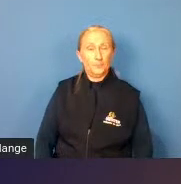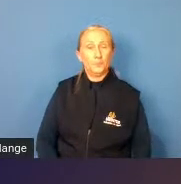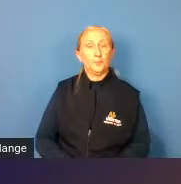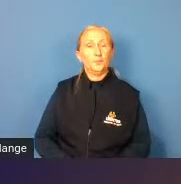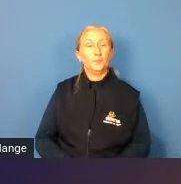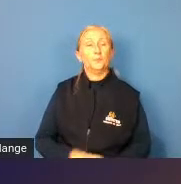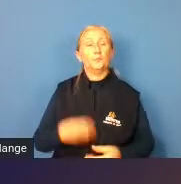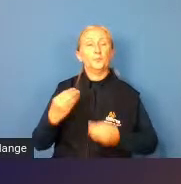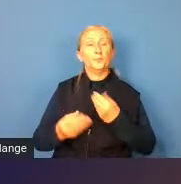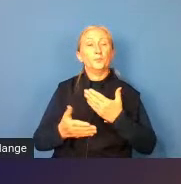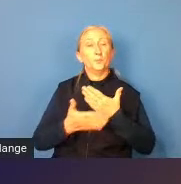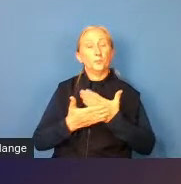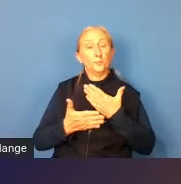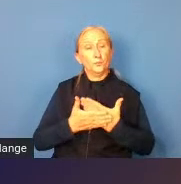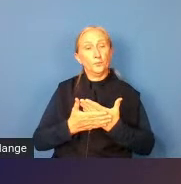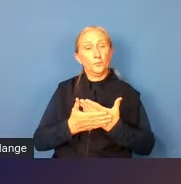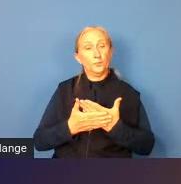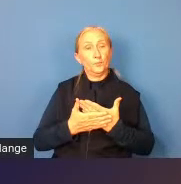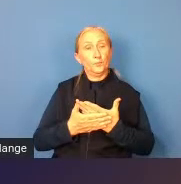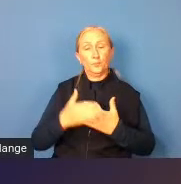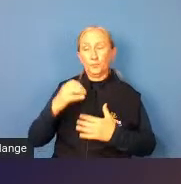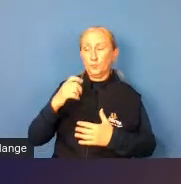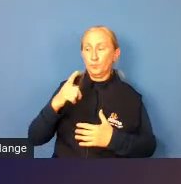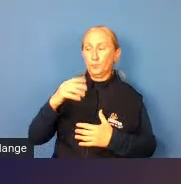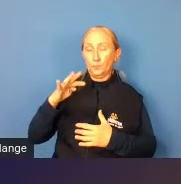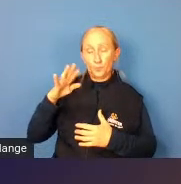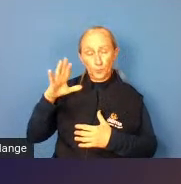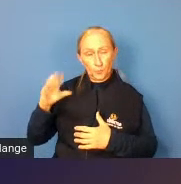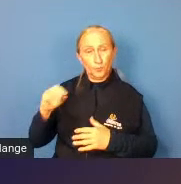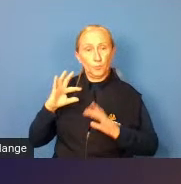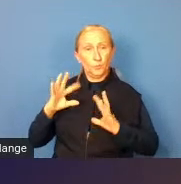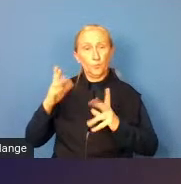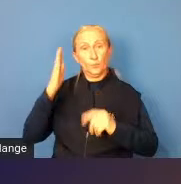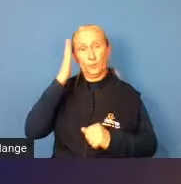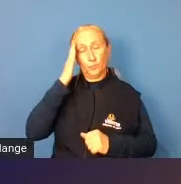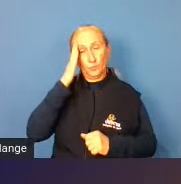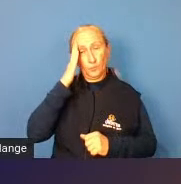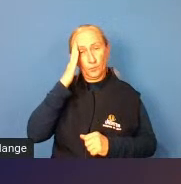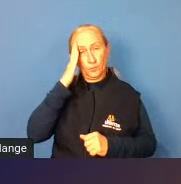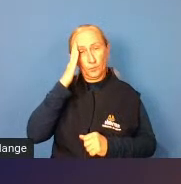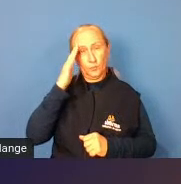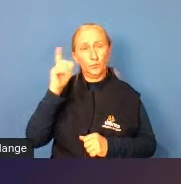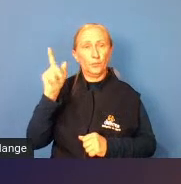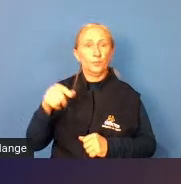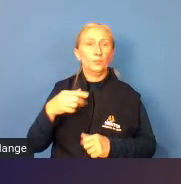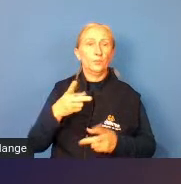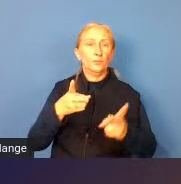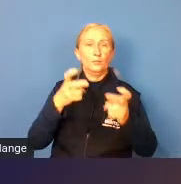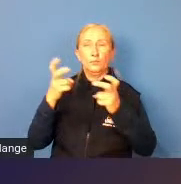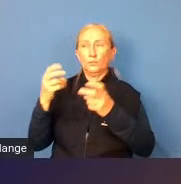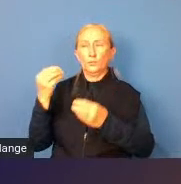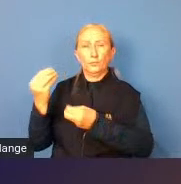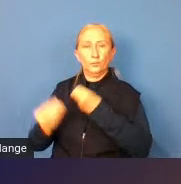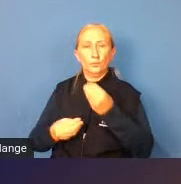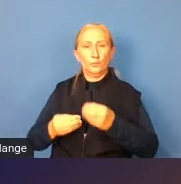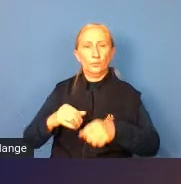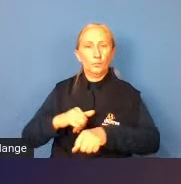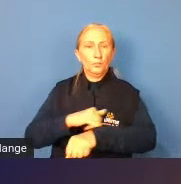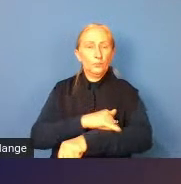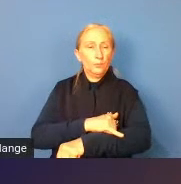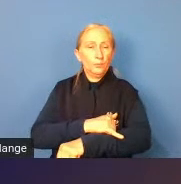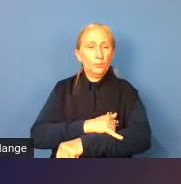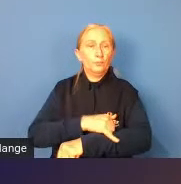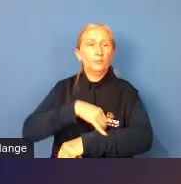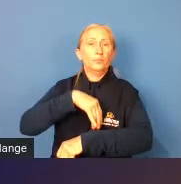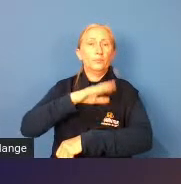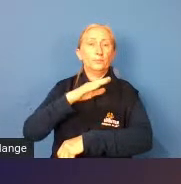como estudos epidemiológicos por assim dizer todo mundo sabe pessoal isso já é notável que a obesidade ela aumenta